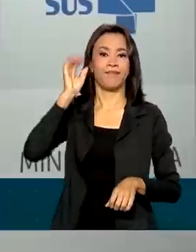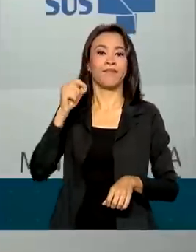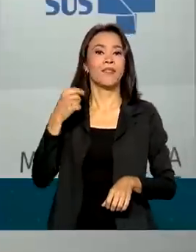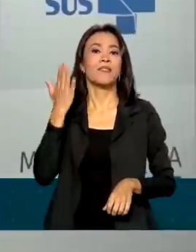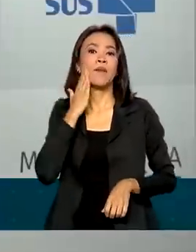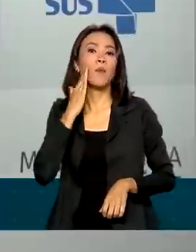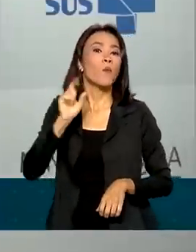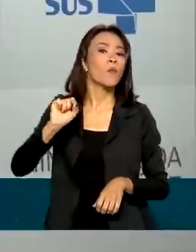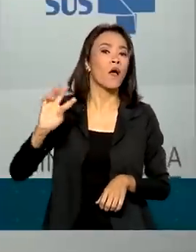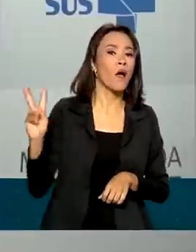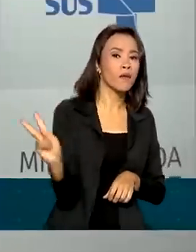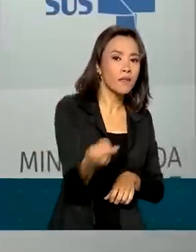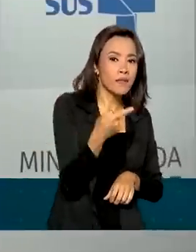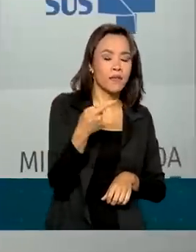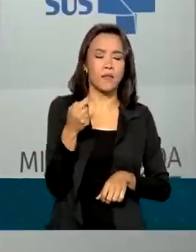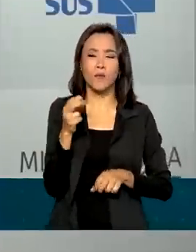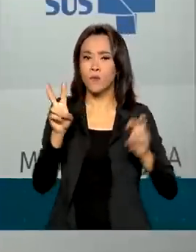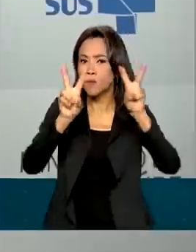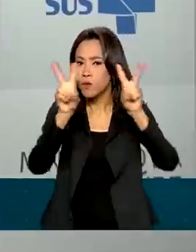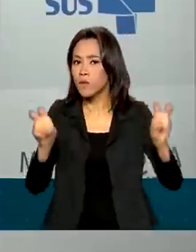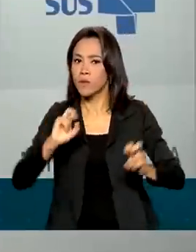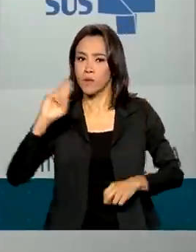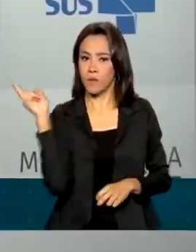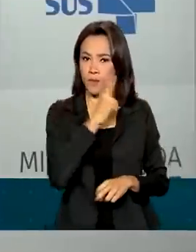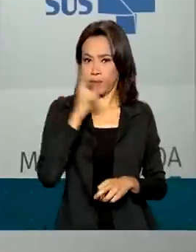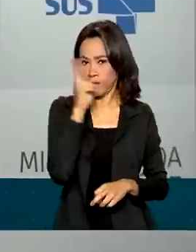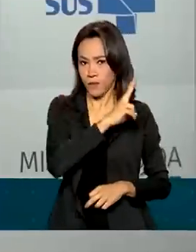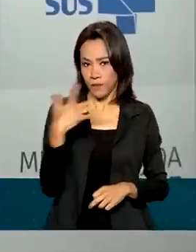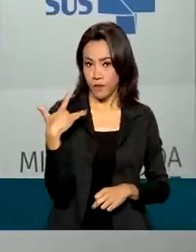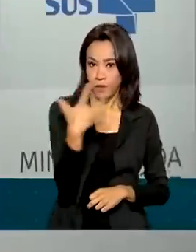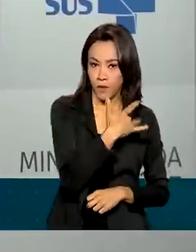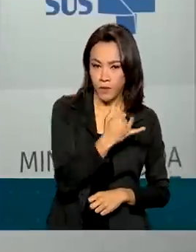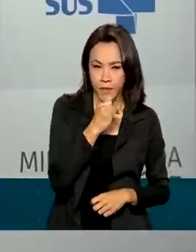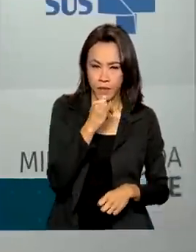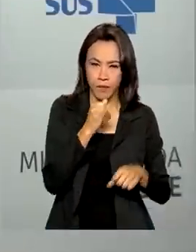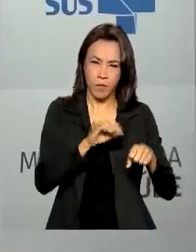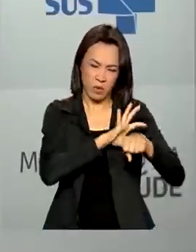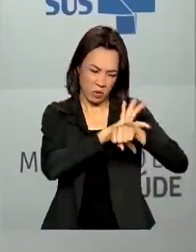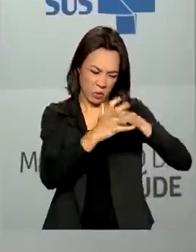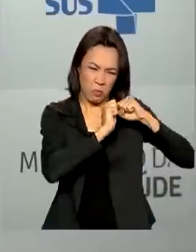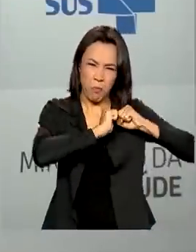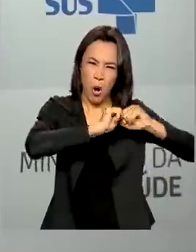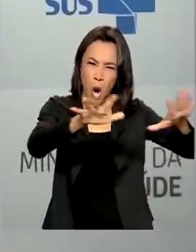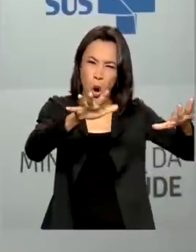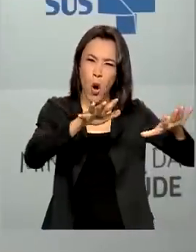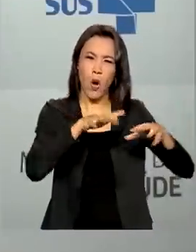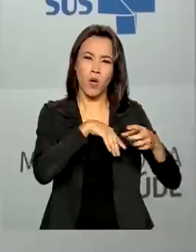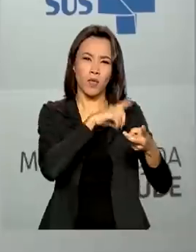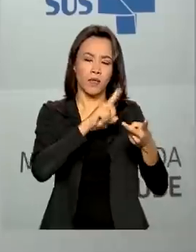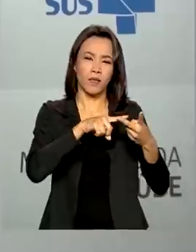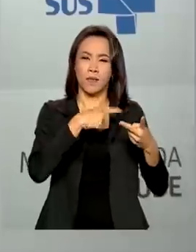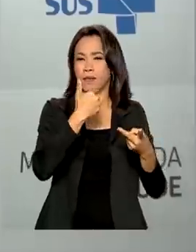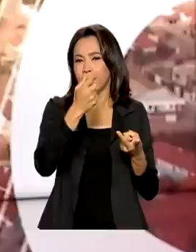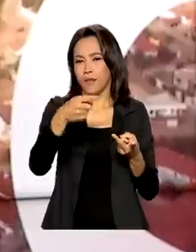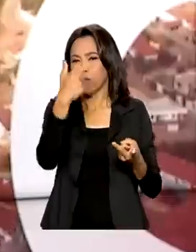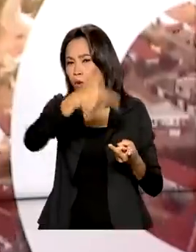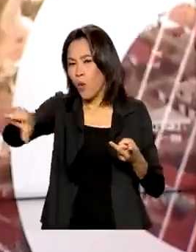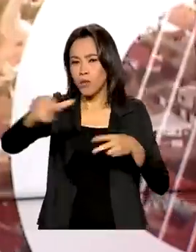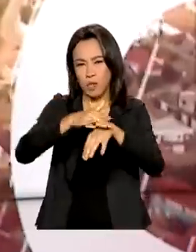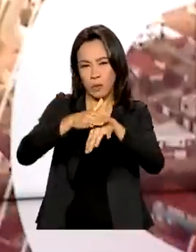e oportuna às emergências em saúde pública, como epidemias, surtos e novas doenças.